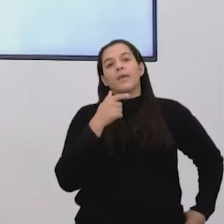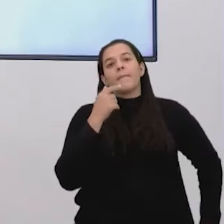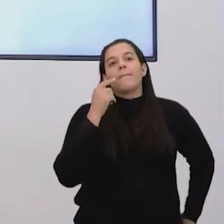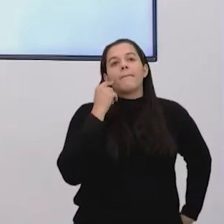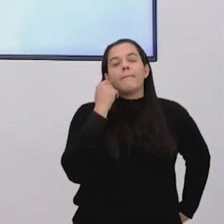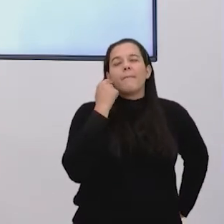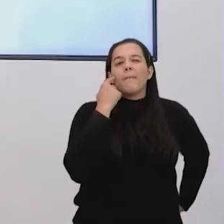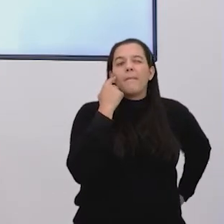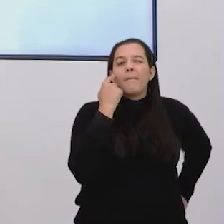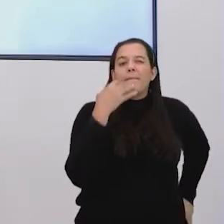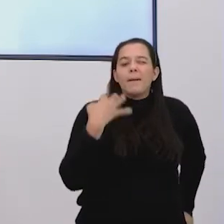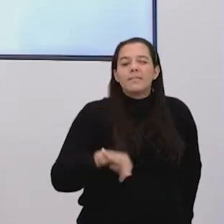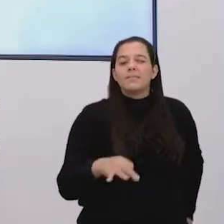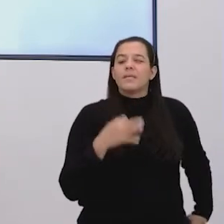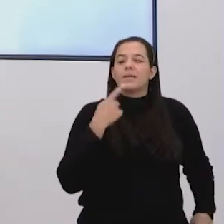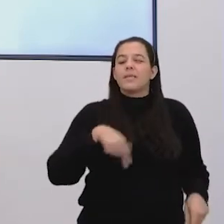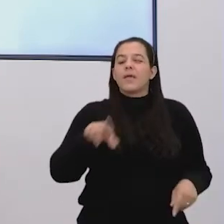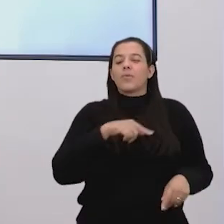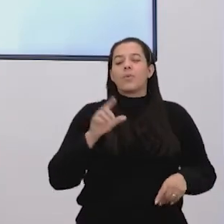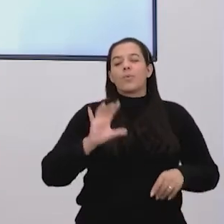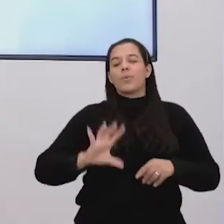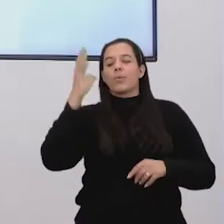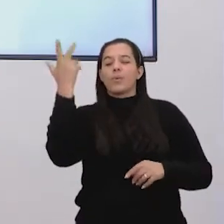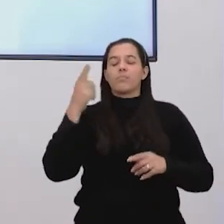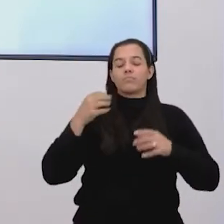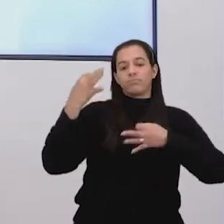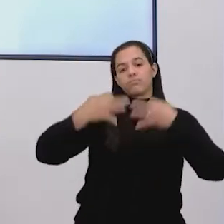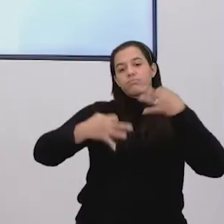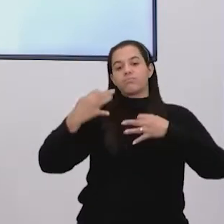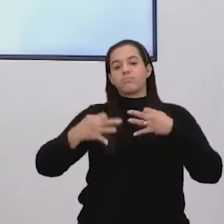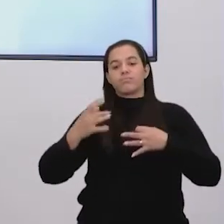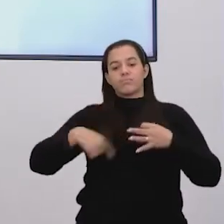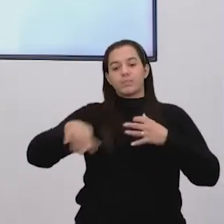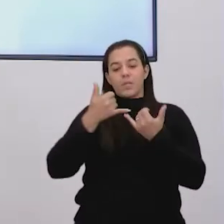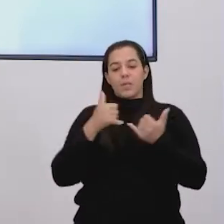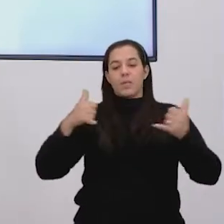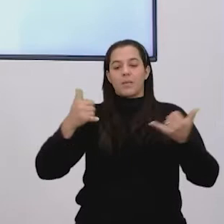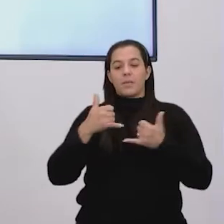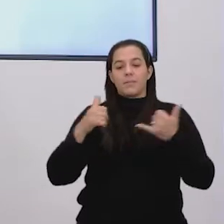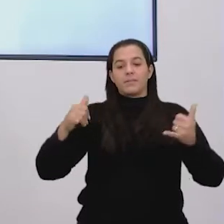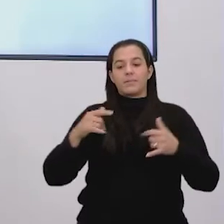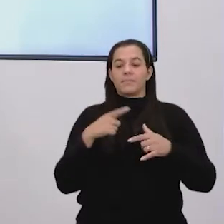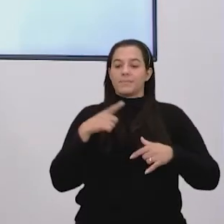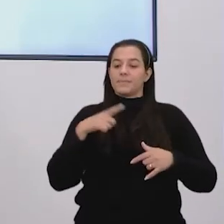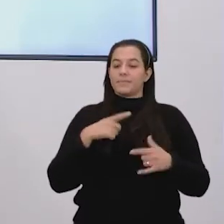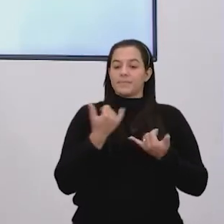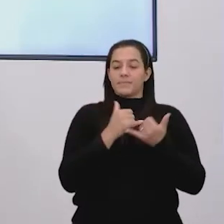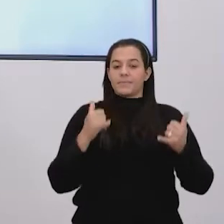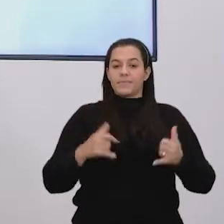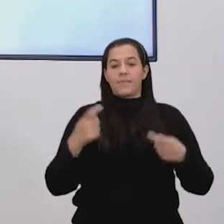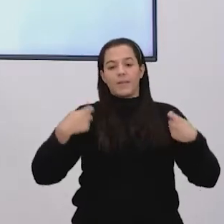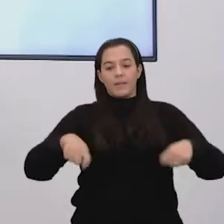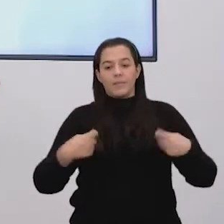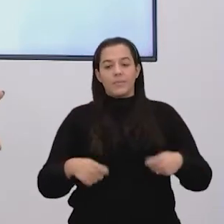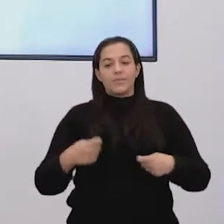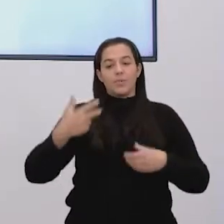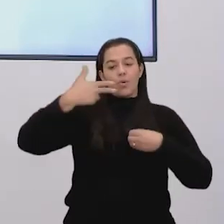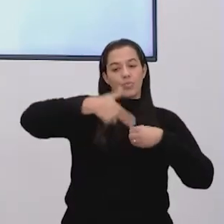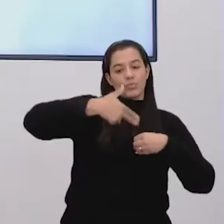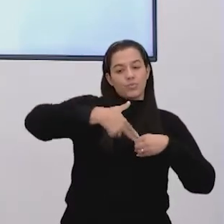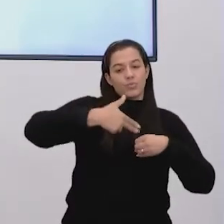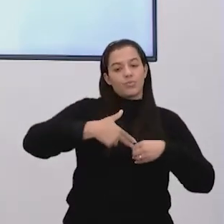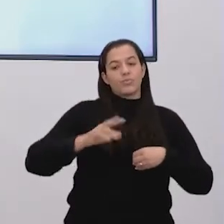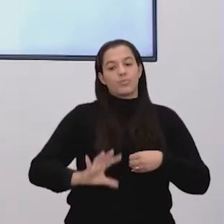segura nessas situações é quando a gente tem as termoelétricas. Só que as termoelétricas, né, elas precisam de um combustível para